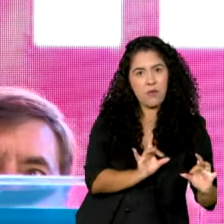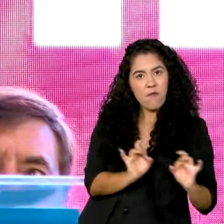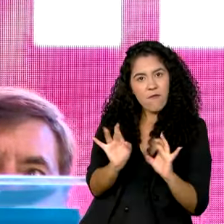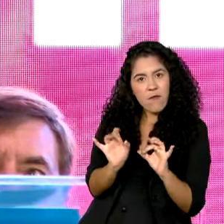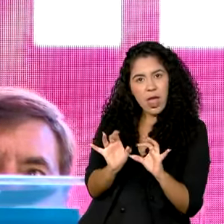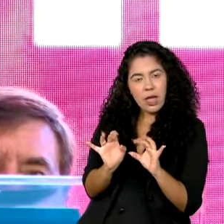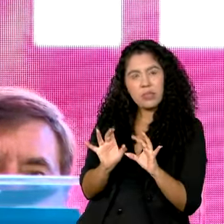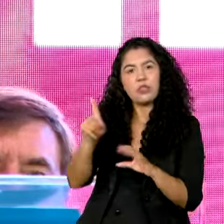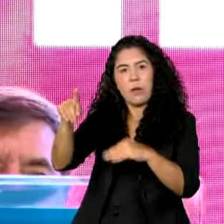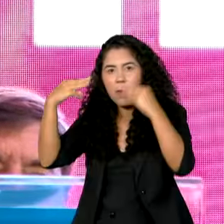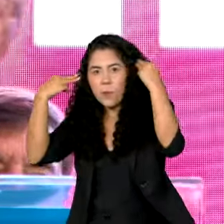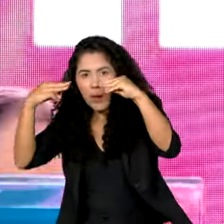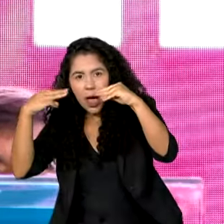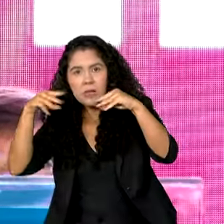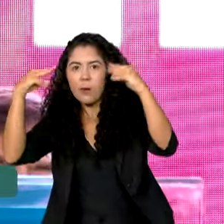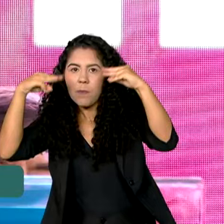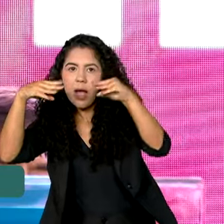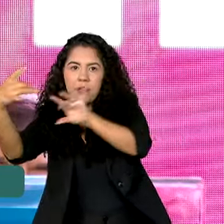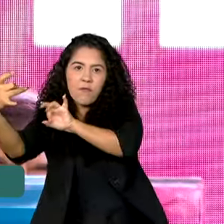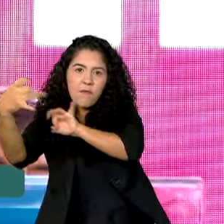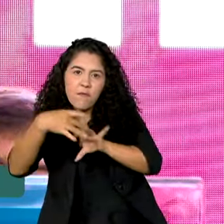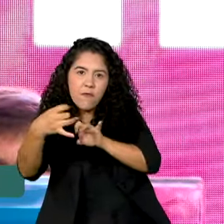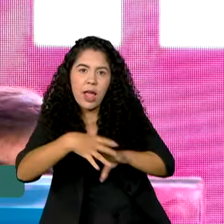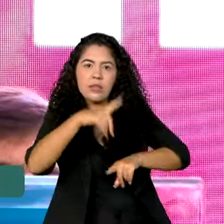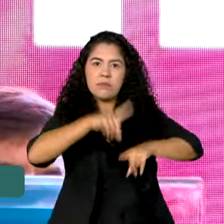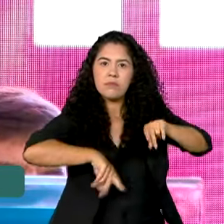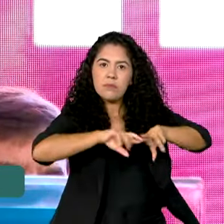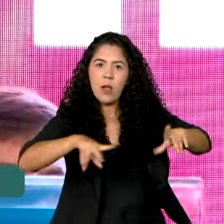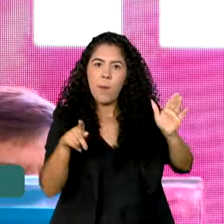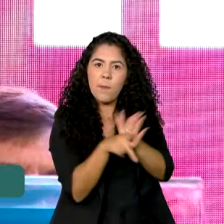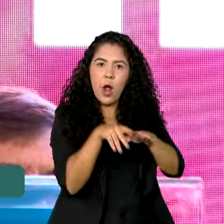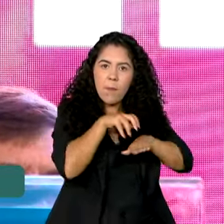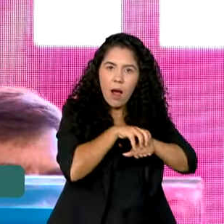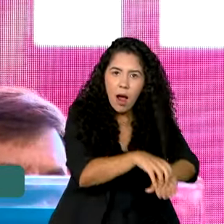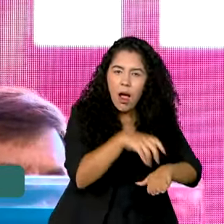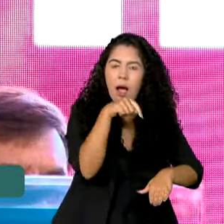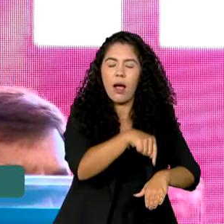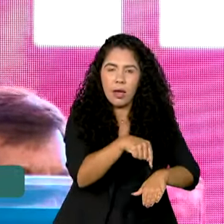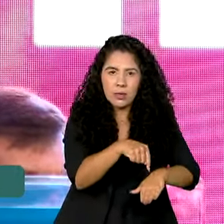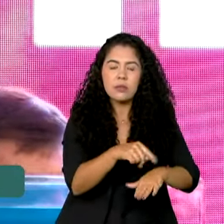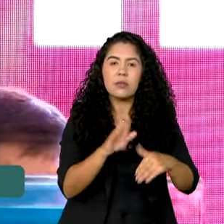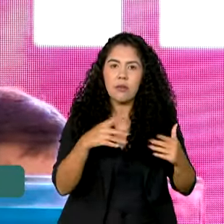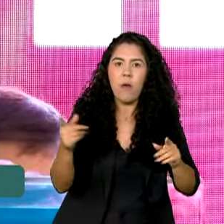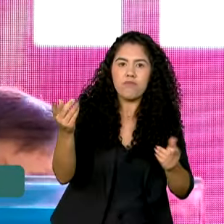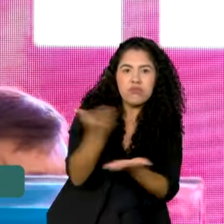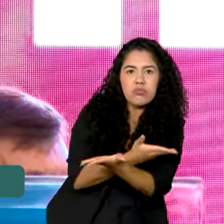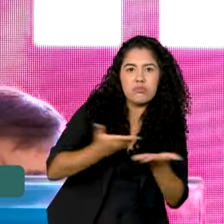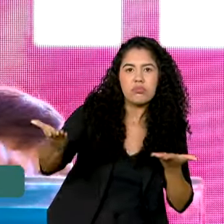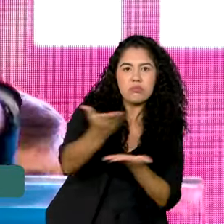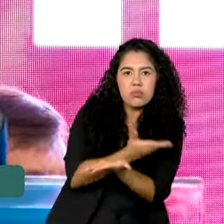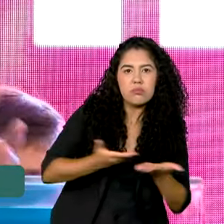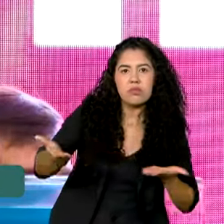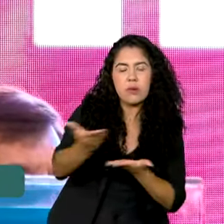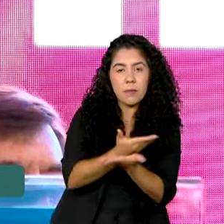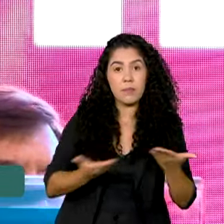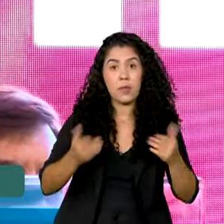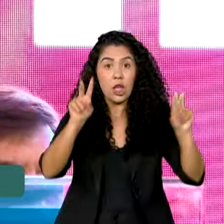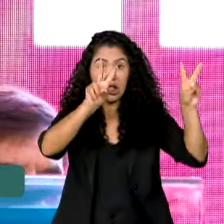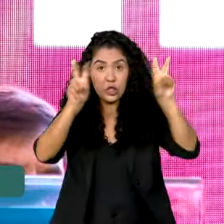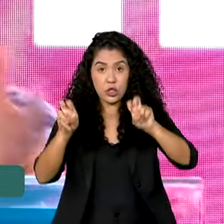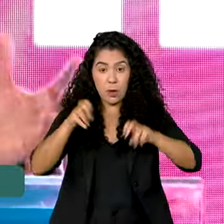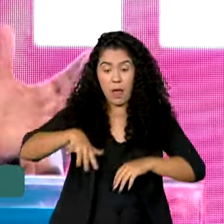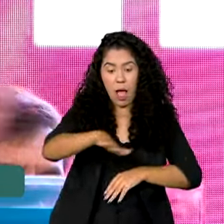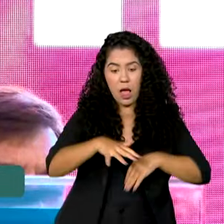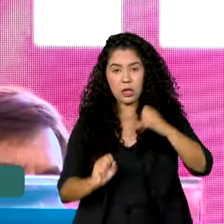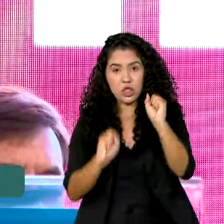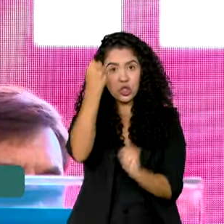México. O México vende autopeças para o Brasil e o Brasil vende autopeças para o México. Na parte da indústria, de modo geral,